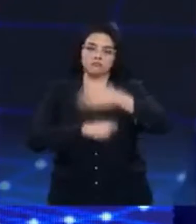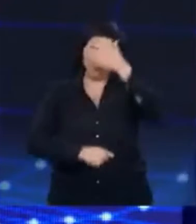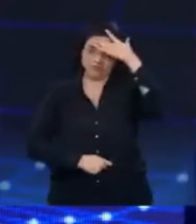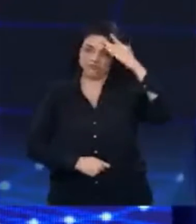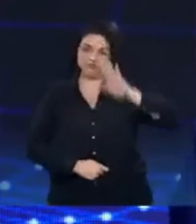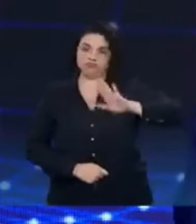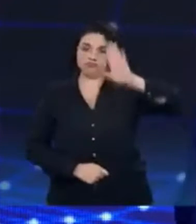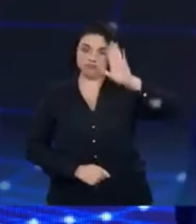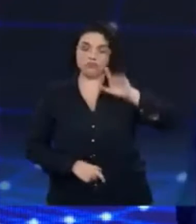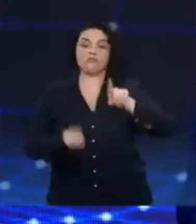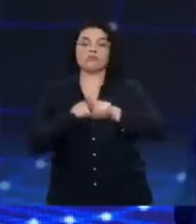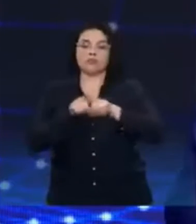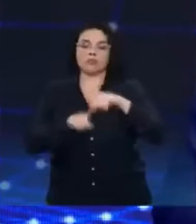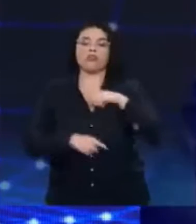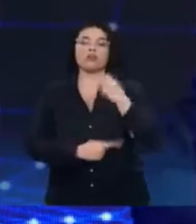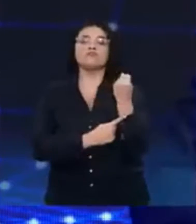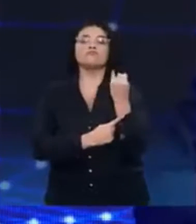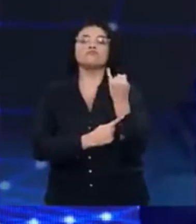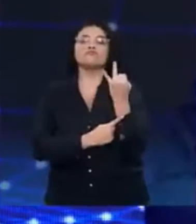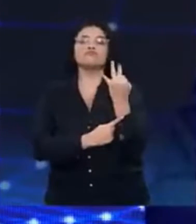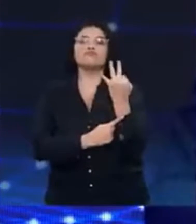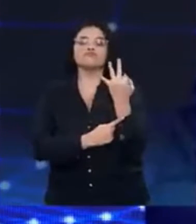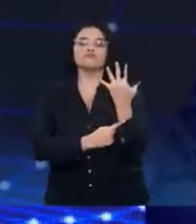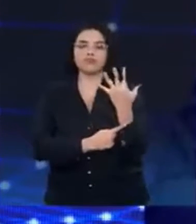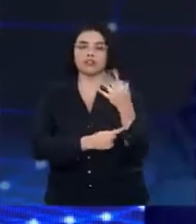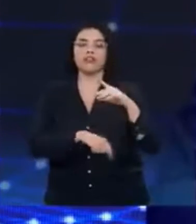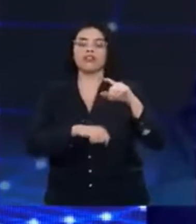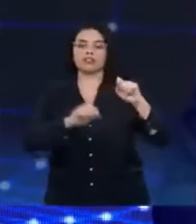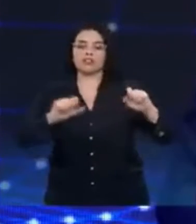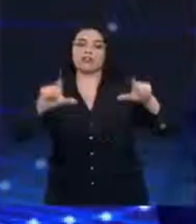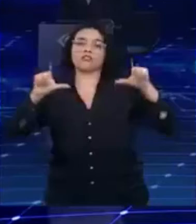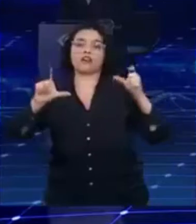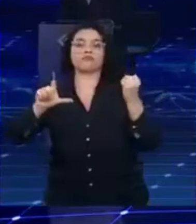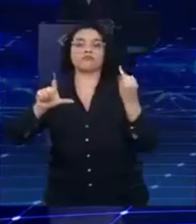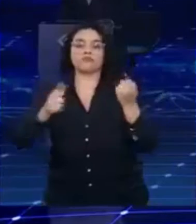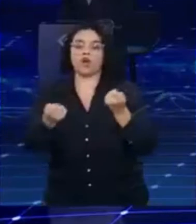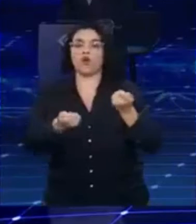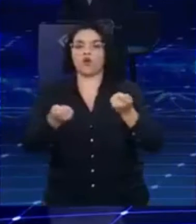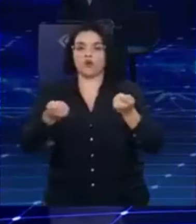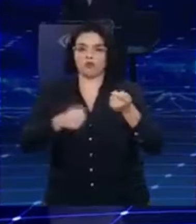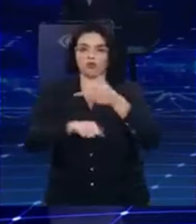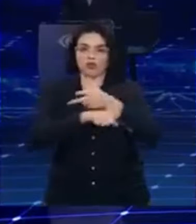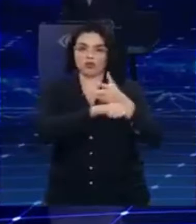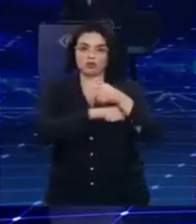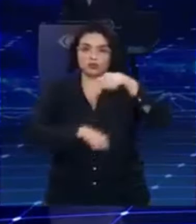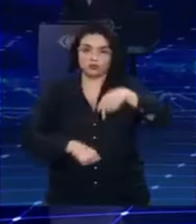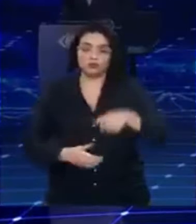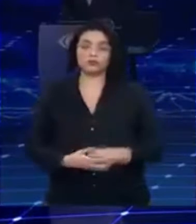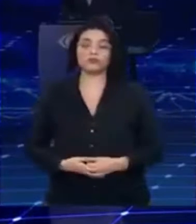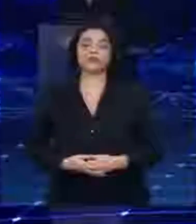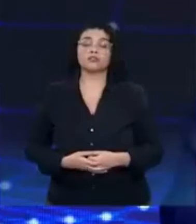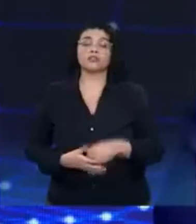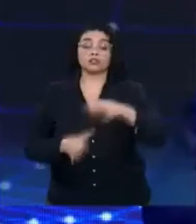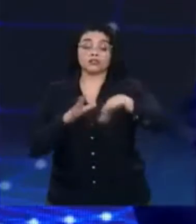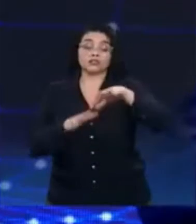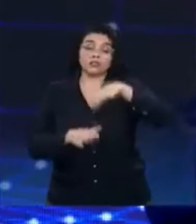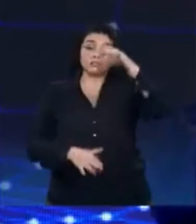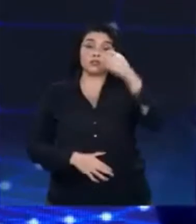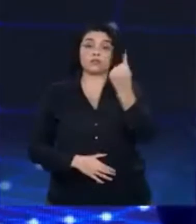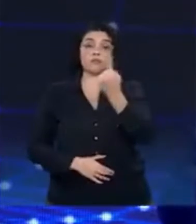também terão regressiva na tela e eles vão controlando também isso aqui no estúdio. Pela ordem de sorteio, primeiro a perguntar,